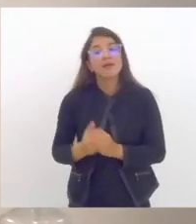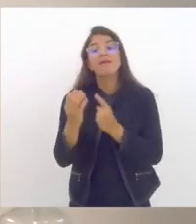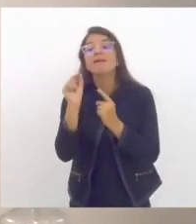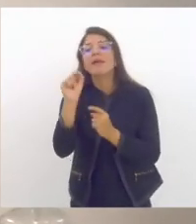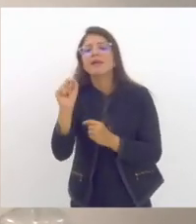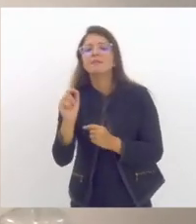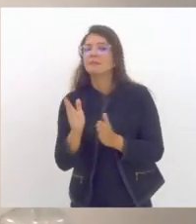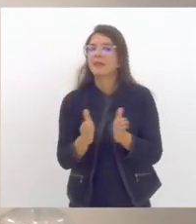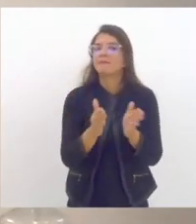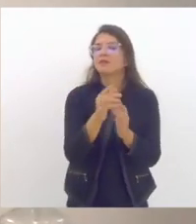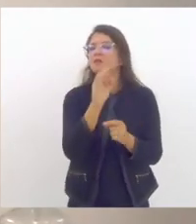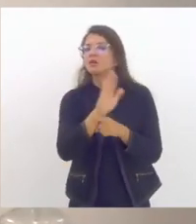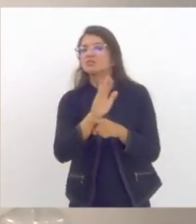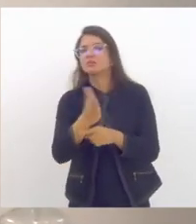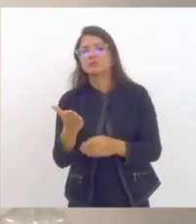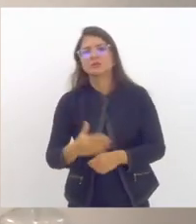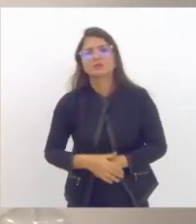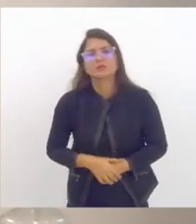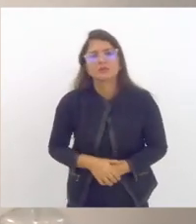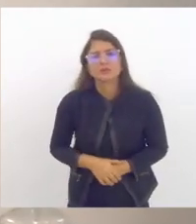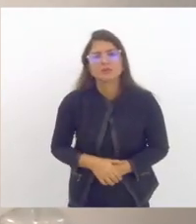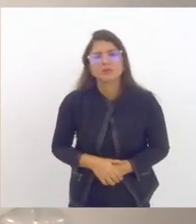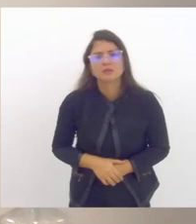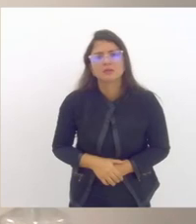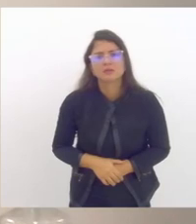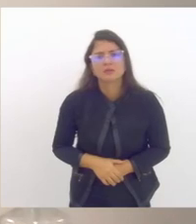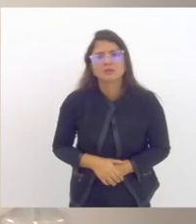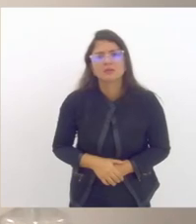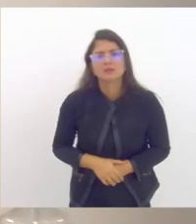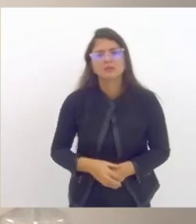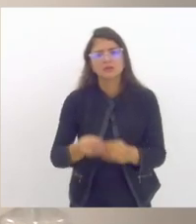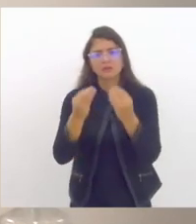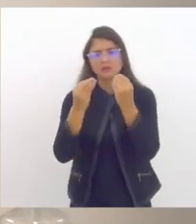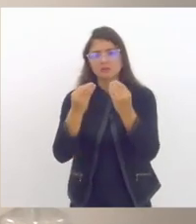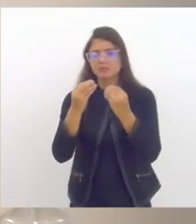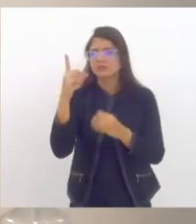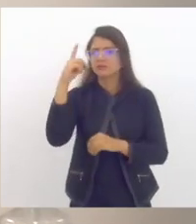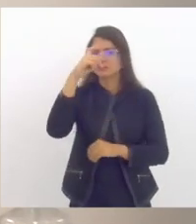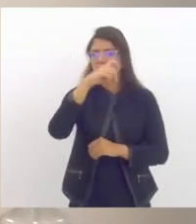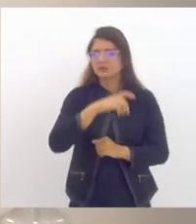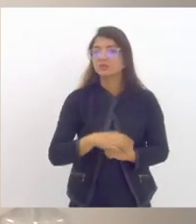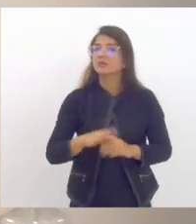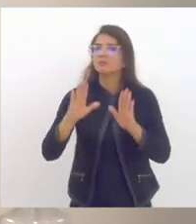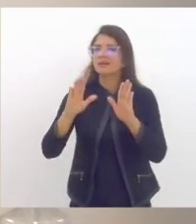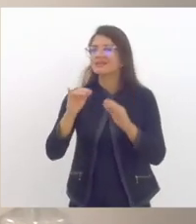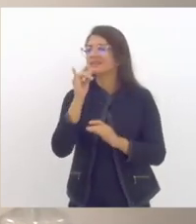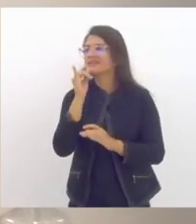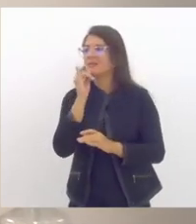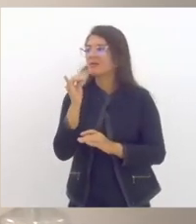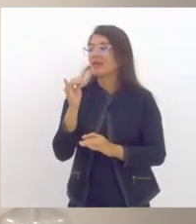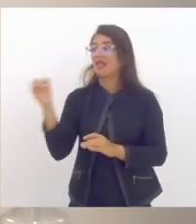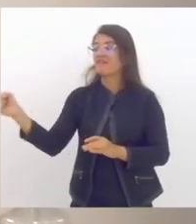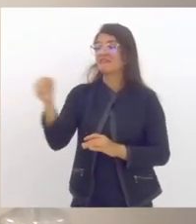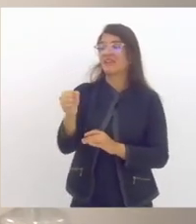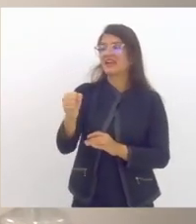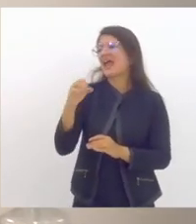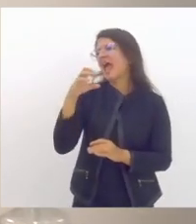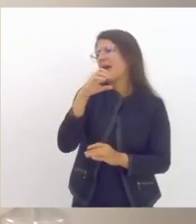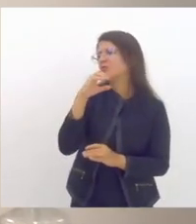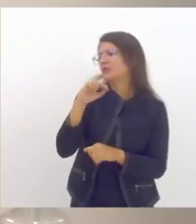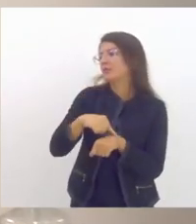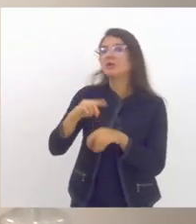dos assistentes sociais nas escolas tem sanado parte dessa lacuna mas isso não pode ser improviso isso tem que ser planejado